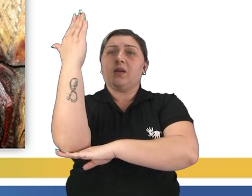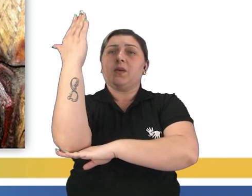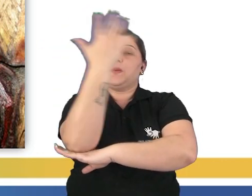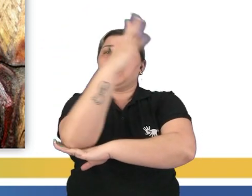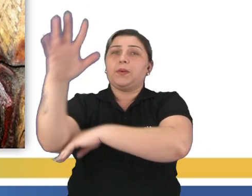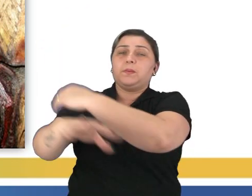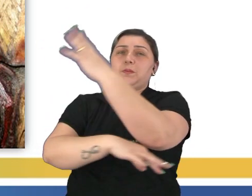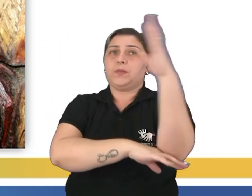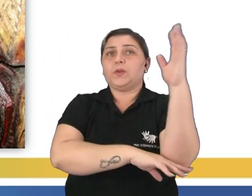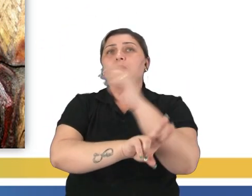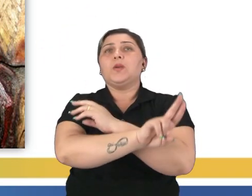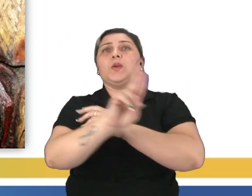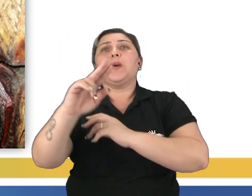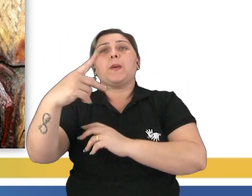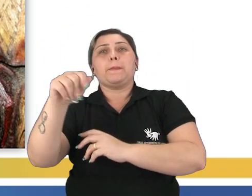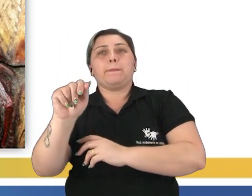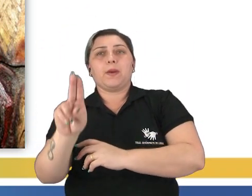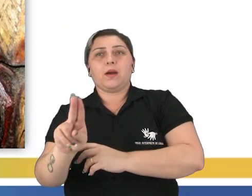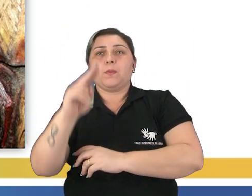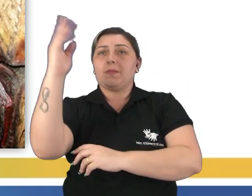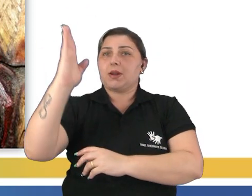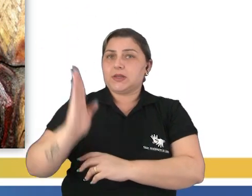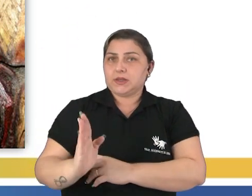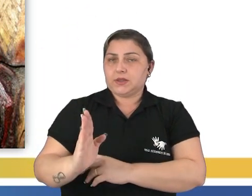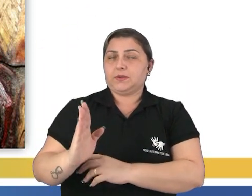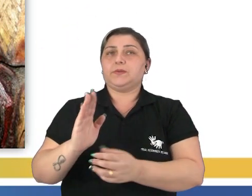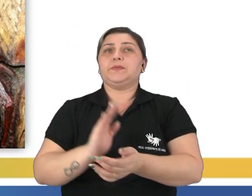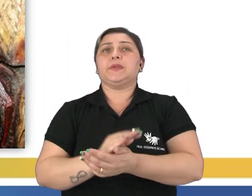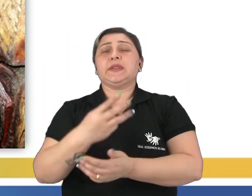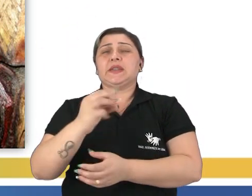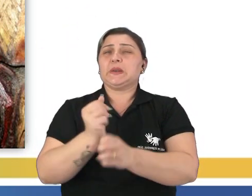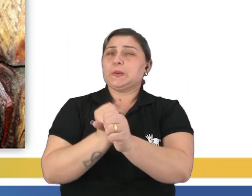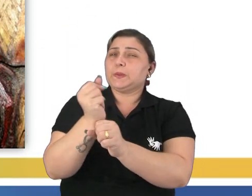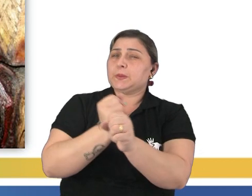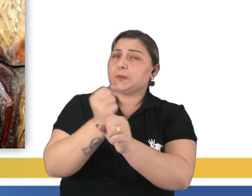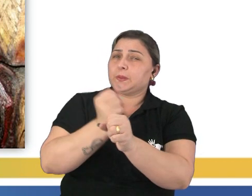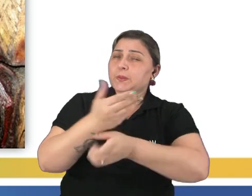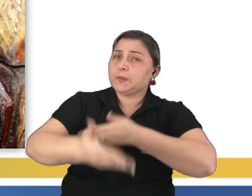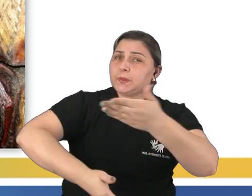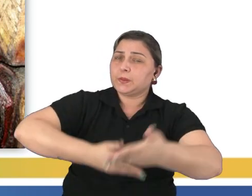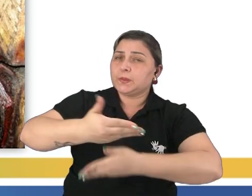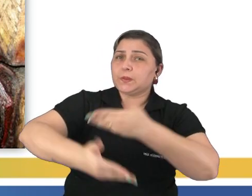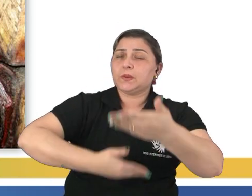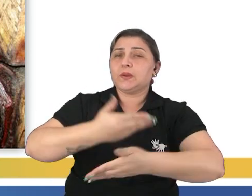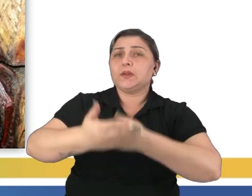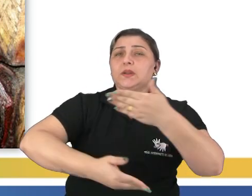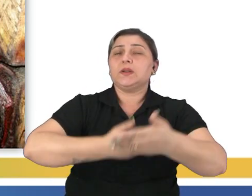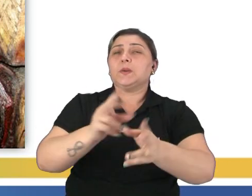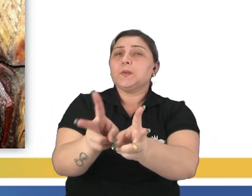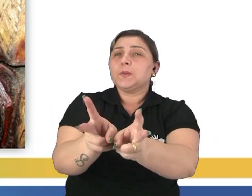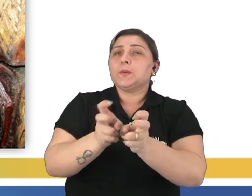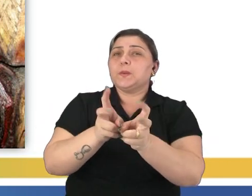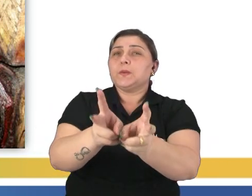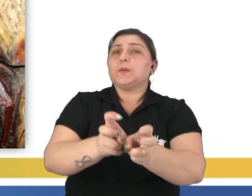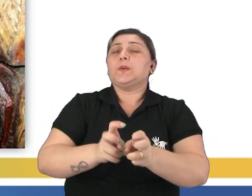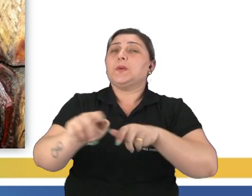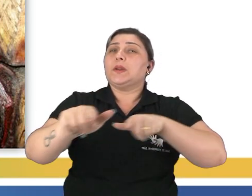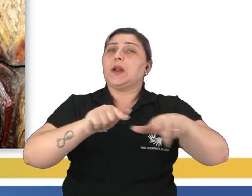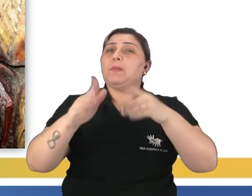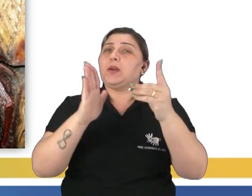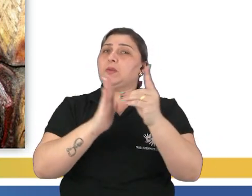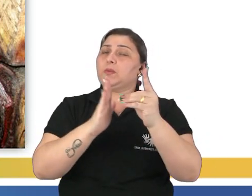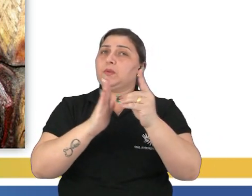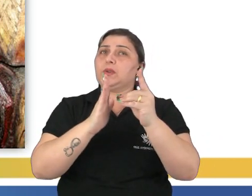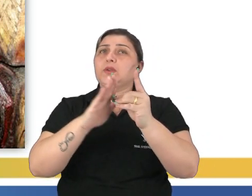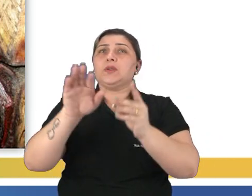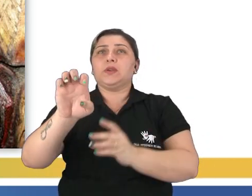Atlântica, que passou a ser chamada de pau-brasil. Durante 30 anos, essa relação se deu através da exploração de mão de obra indígena,